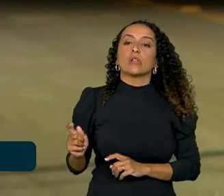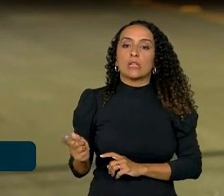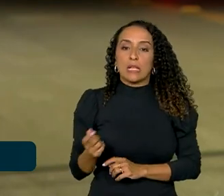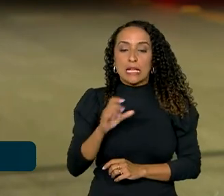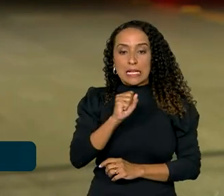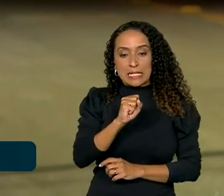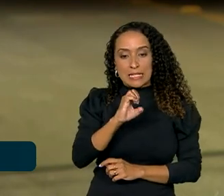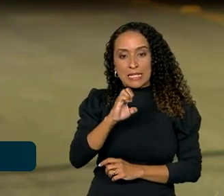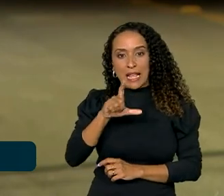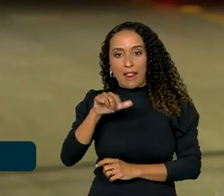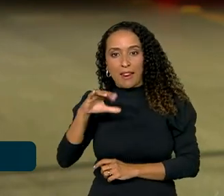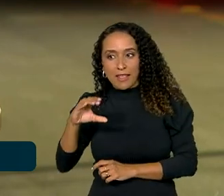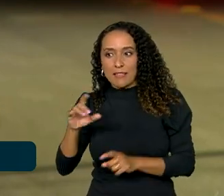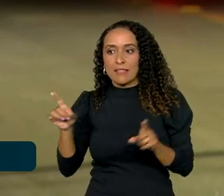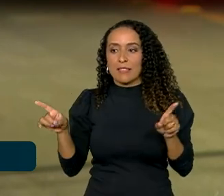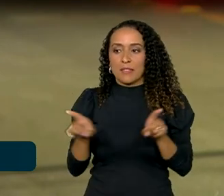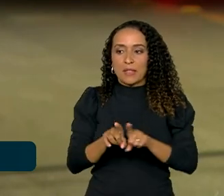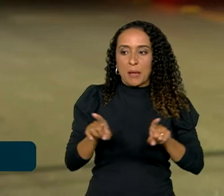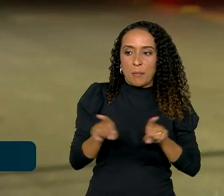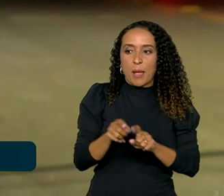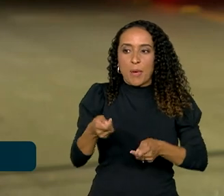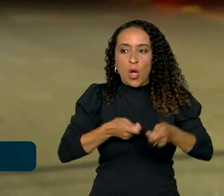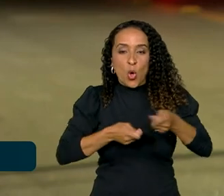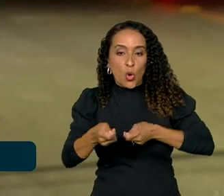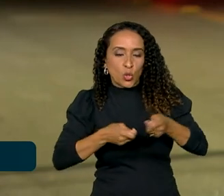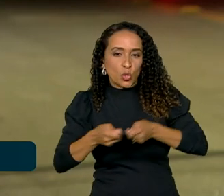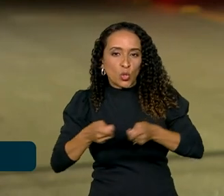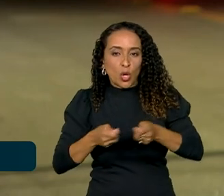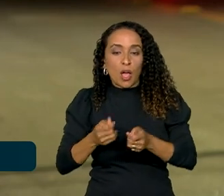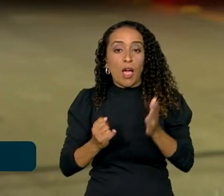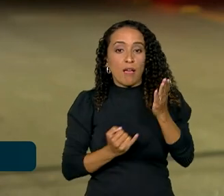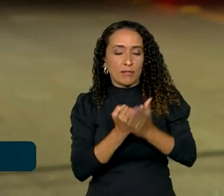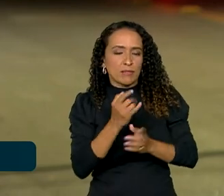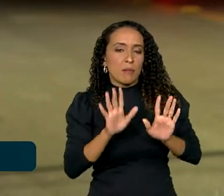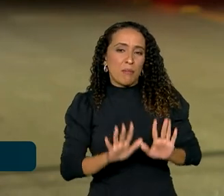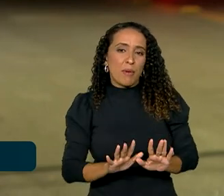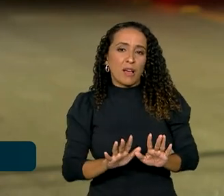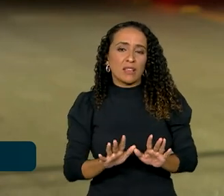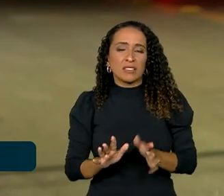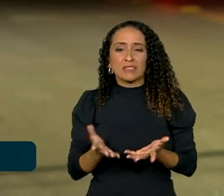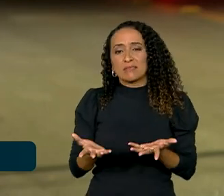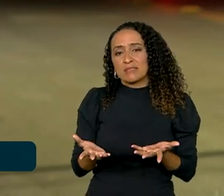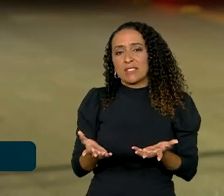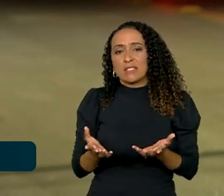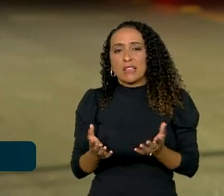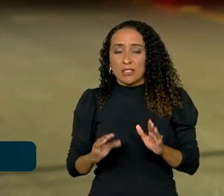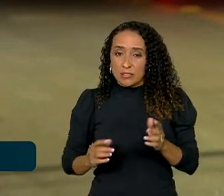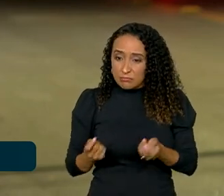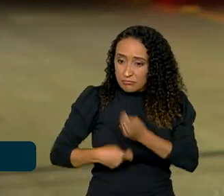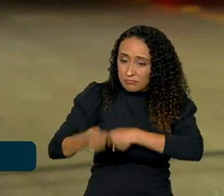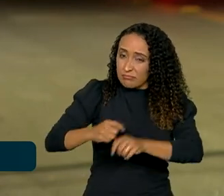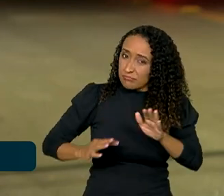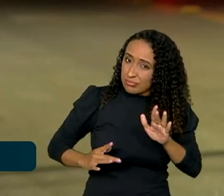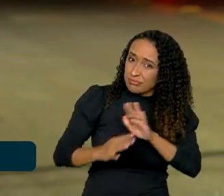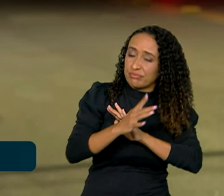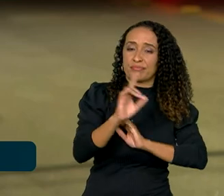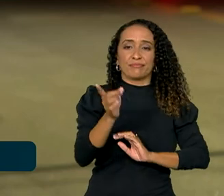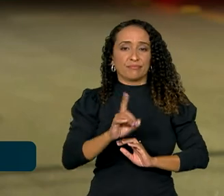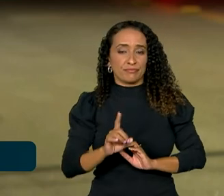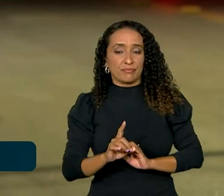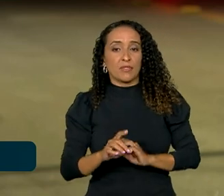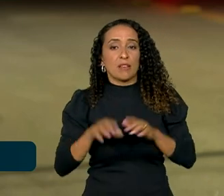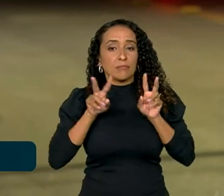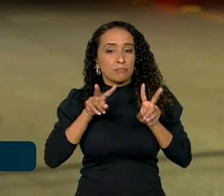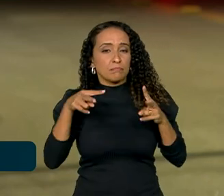Selic, que serve ao mesmo tempo para controlar a inflação, mas que desestimula o crescimento da economia. Apesar disso, dessa